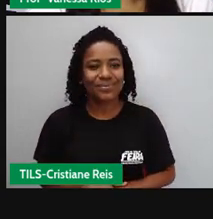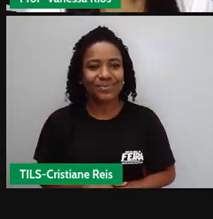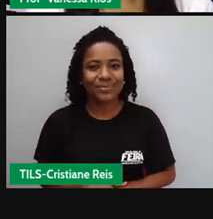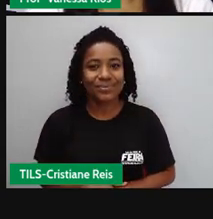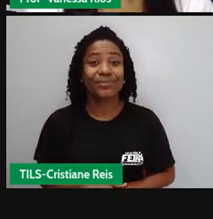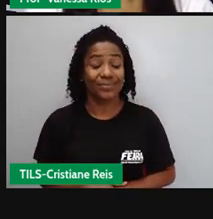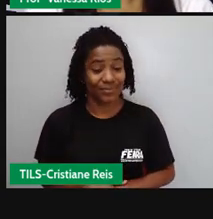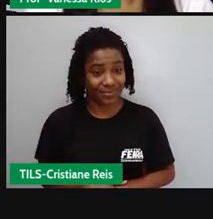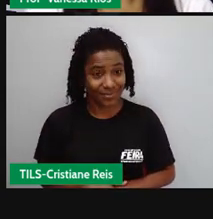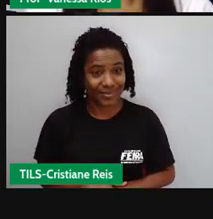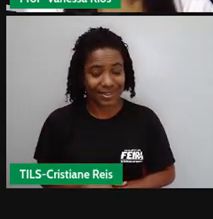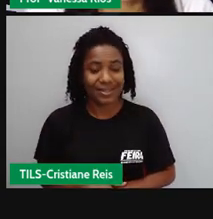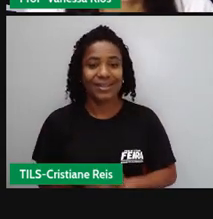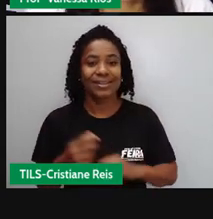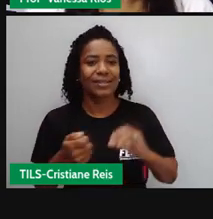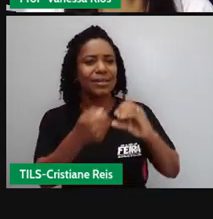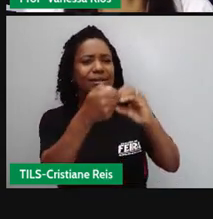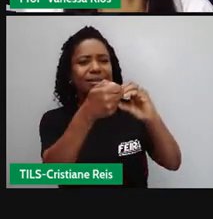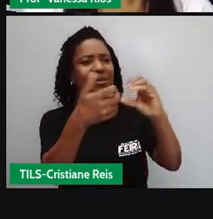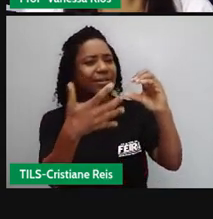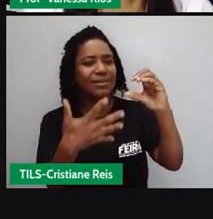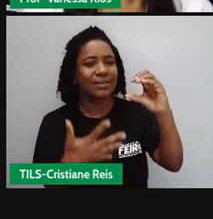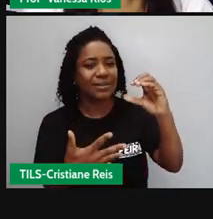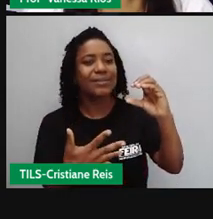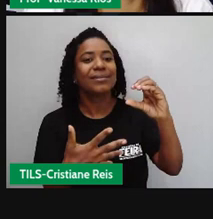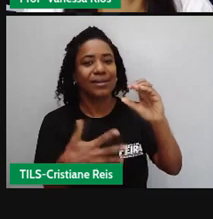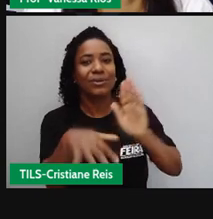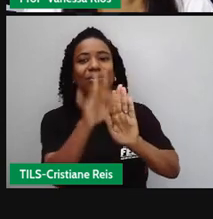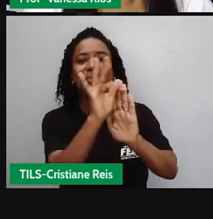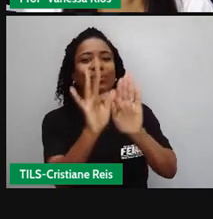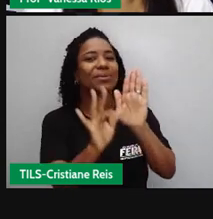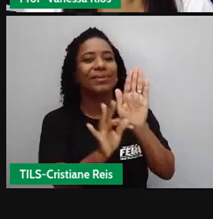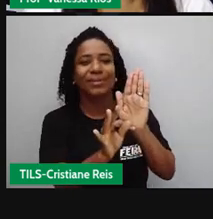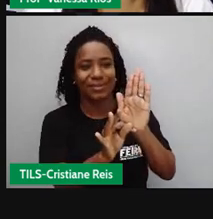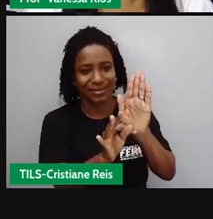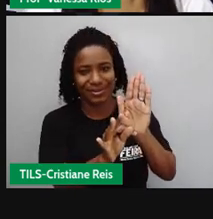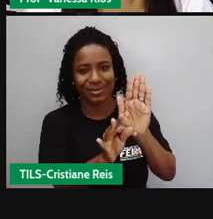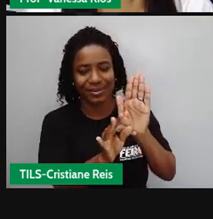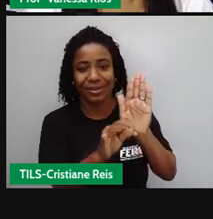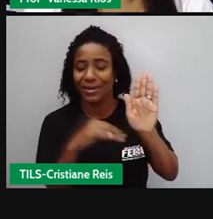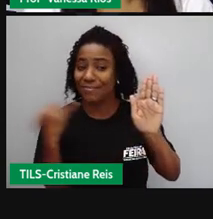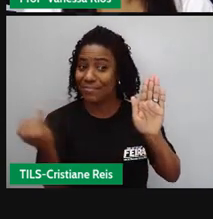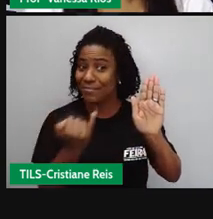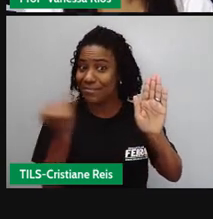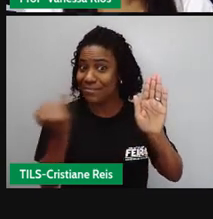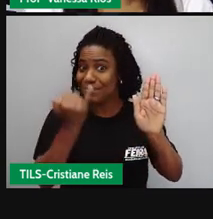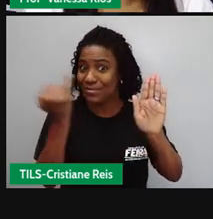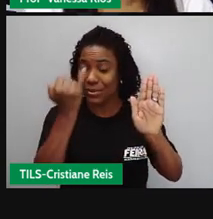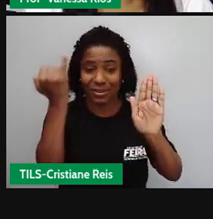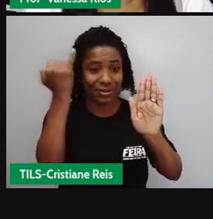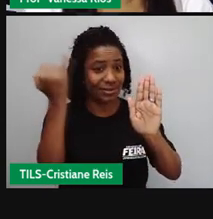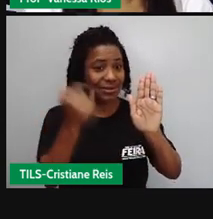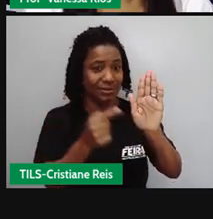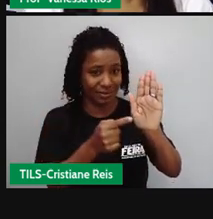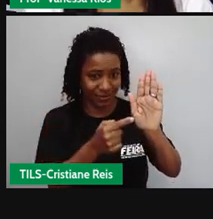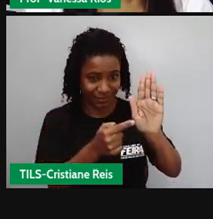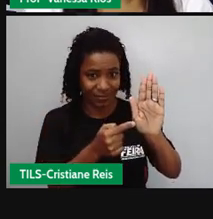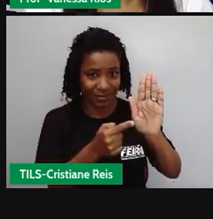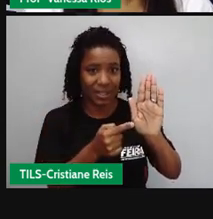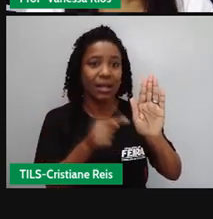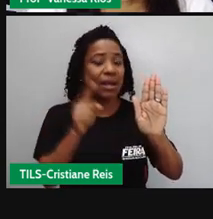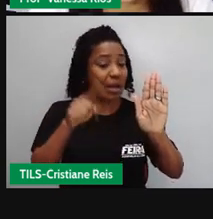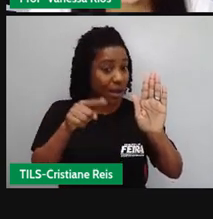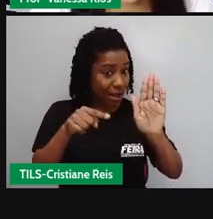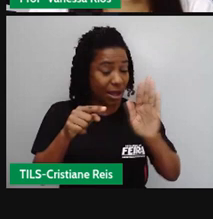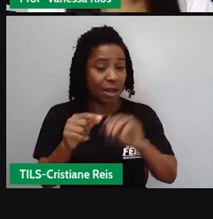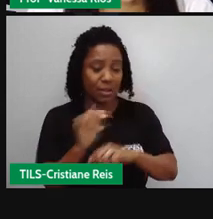E aí, existem características, né, do texto muito importantes. A crônica, ela é flexível